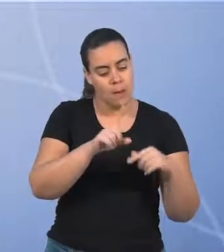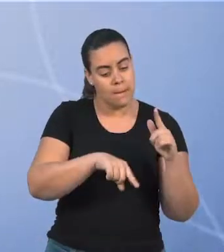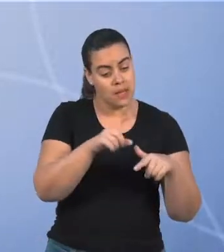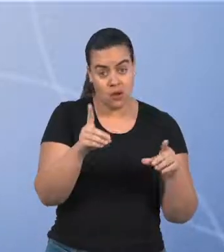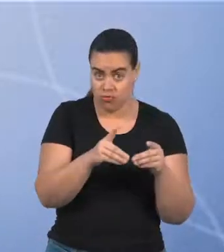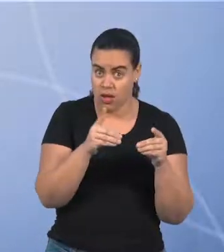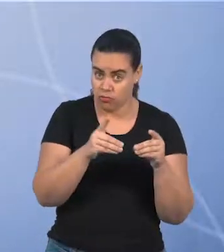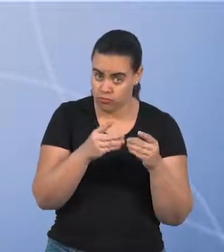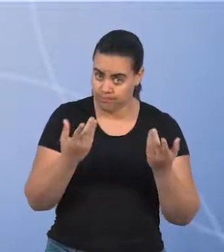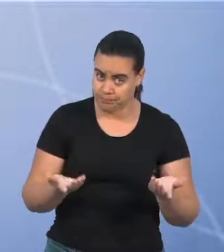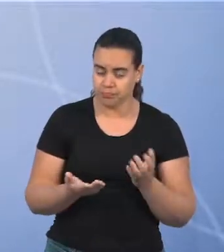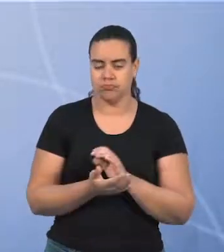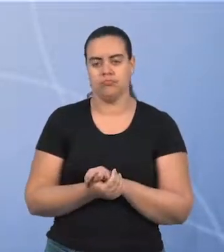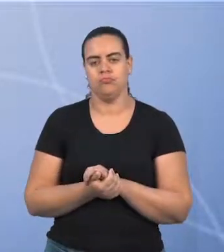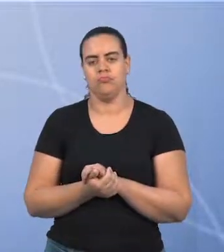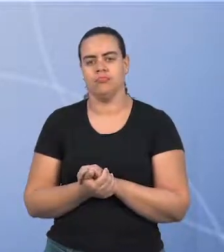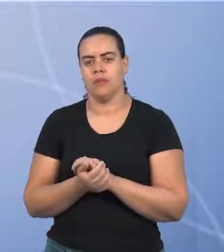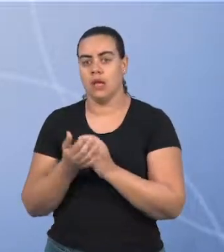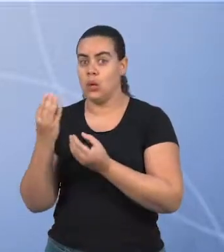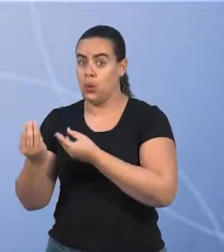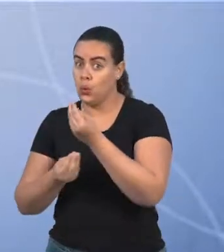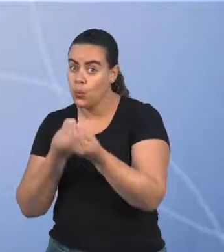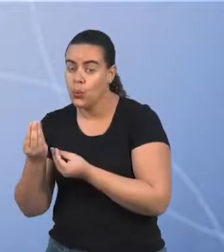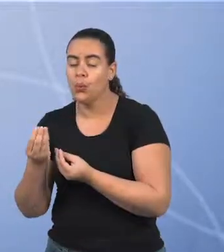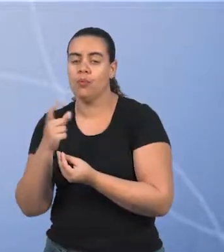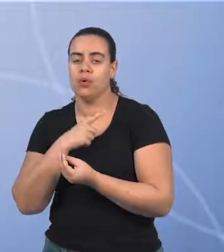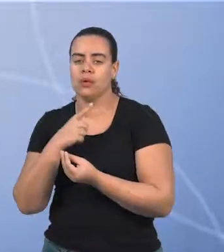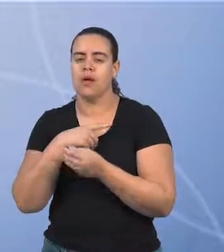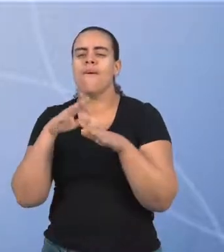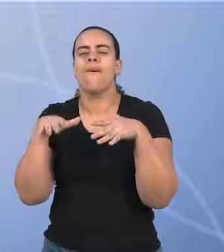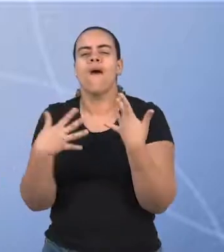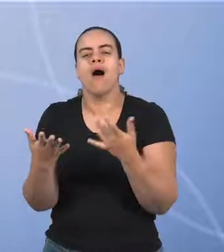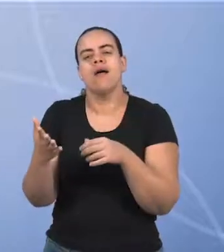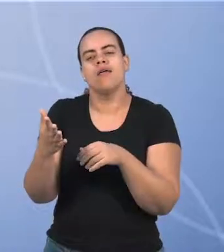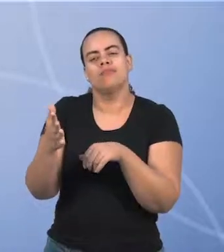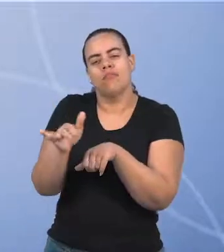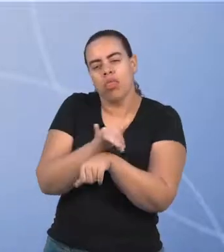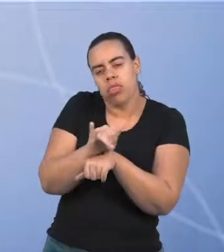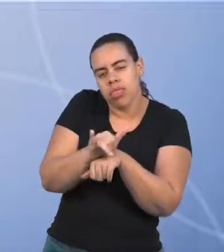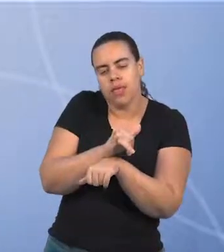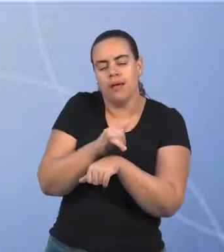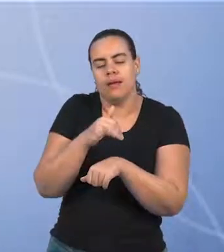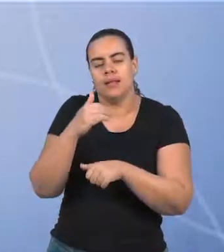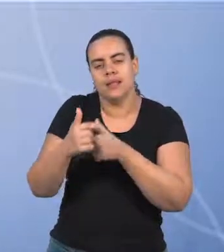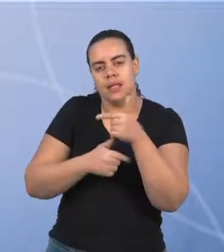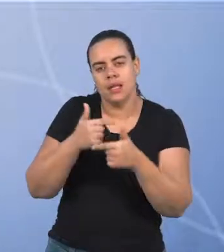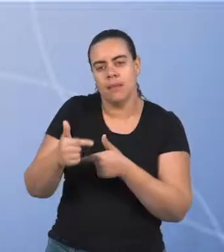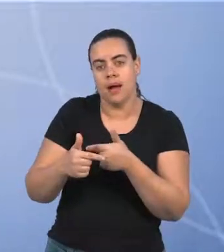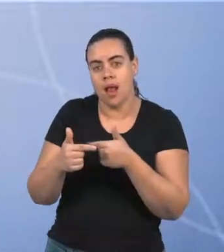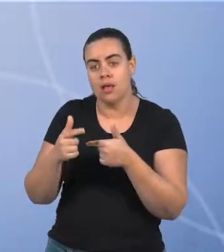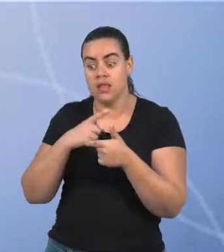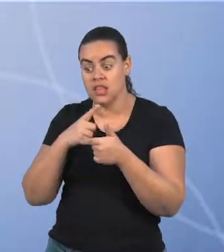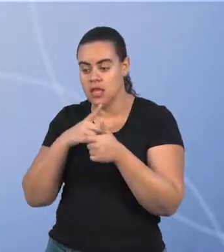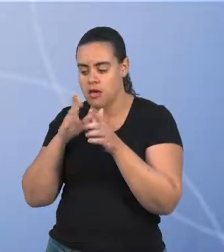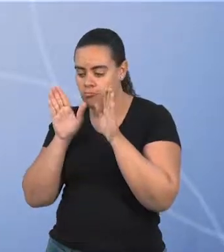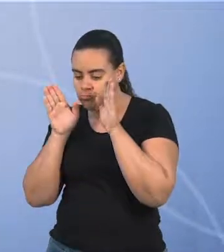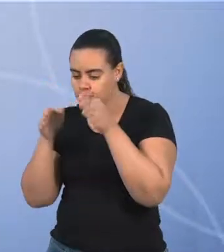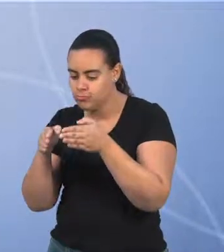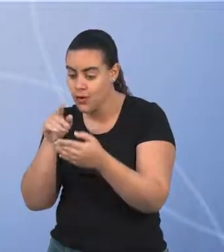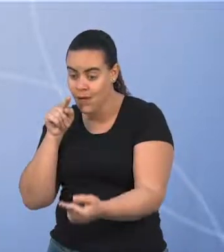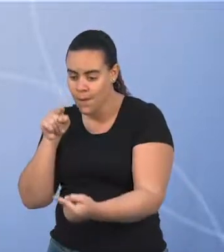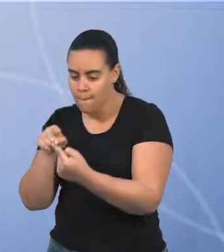vocês irão descrever quais estratégias emaranhadas com tudo que trabalharam até o momento irão contemplar o plano de vocês.